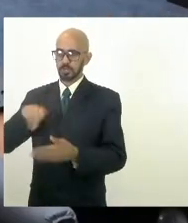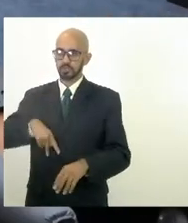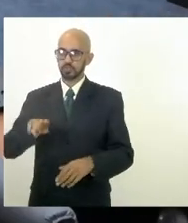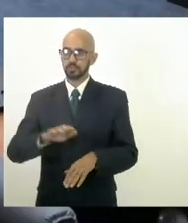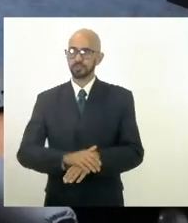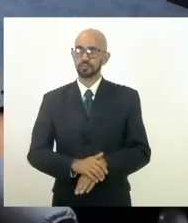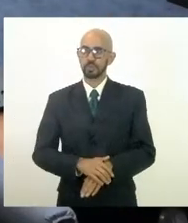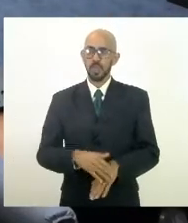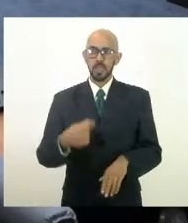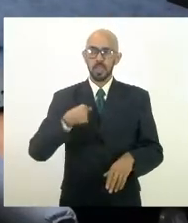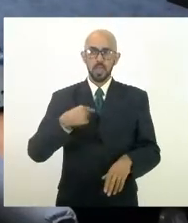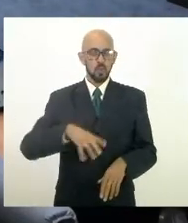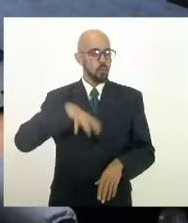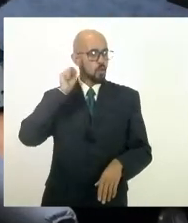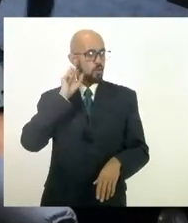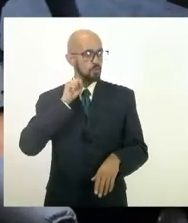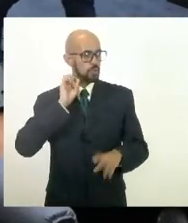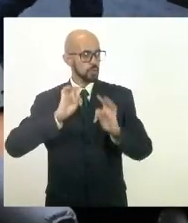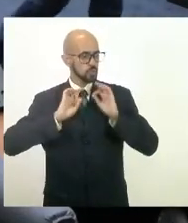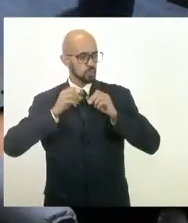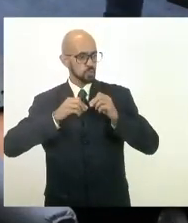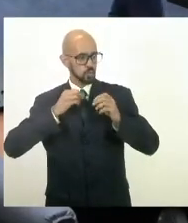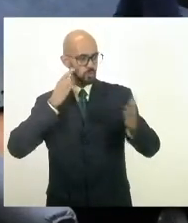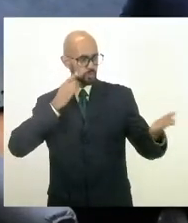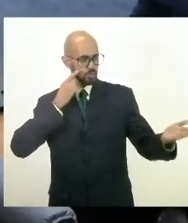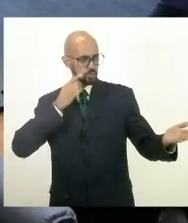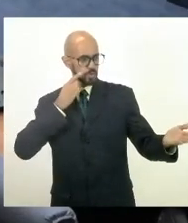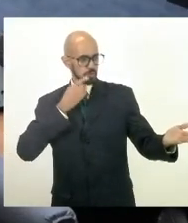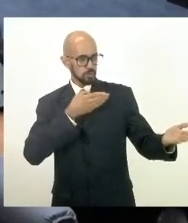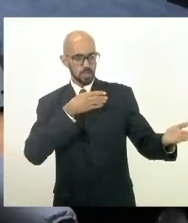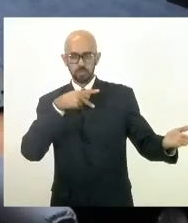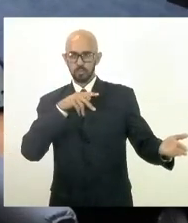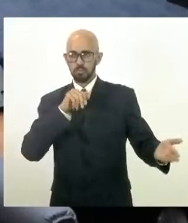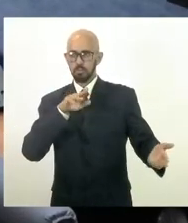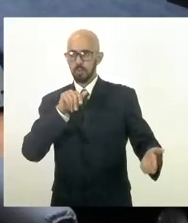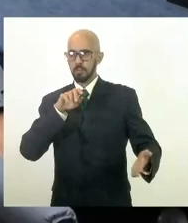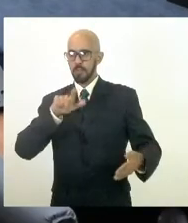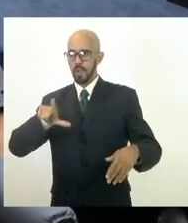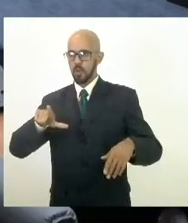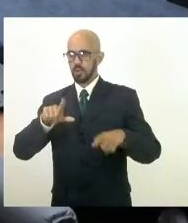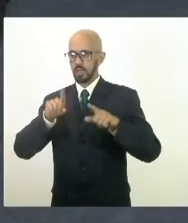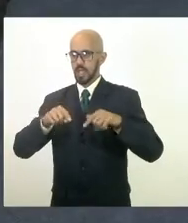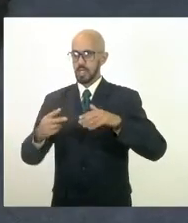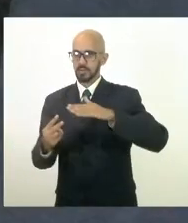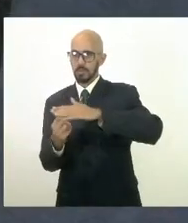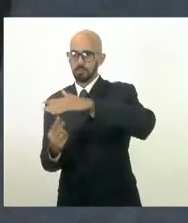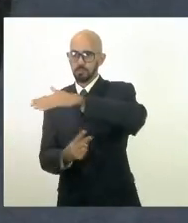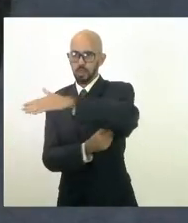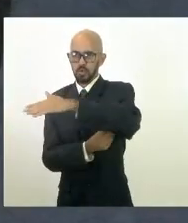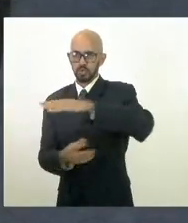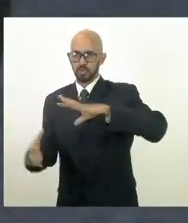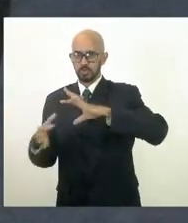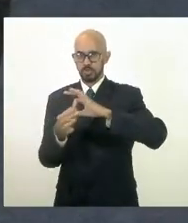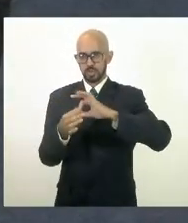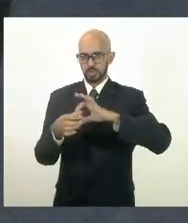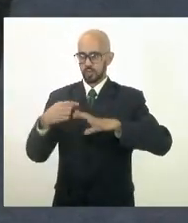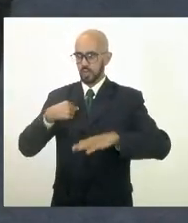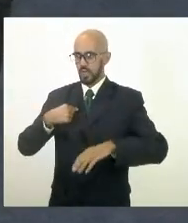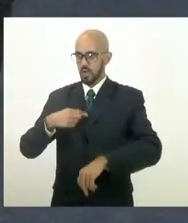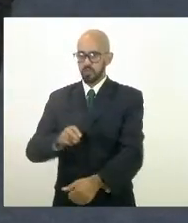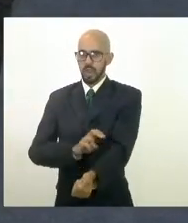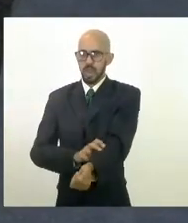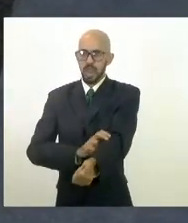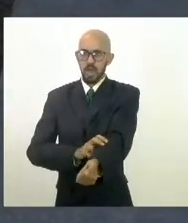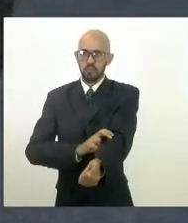palavras do deputado Paul Bell em relação a essa ponte da integração. Confesso que eu fiquei até nervoso na visita do